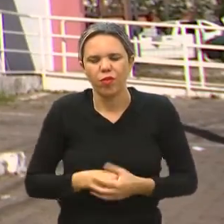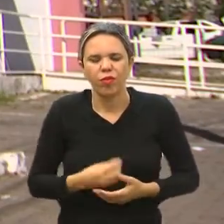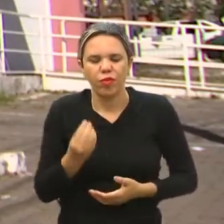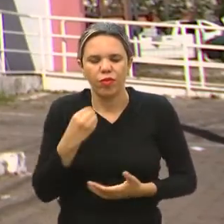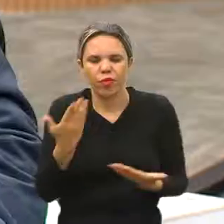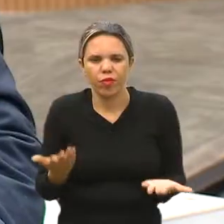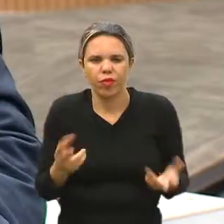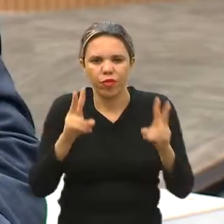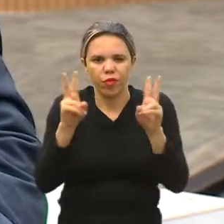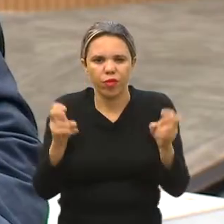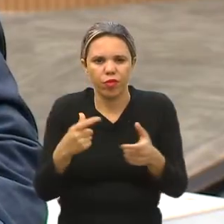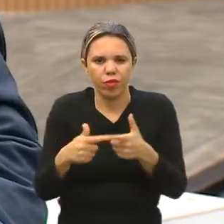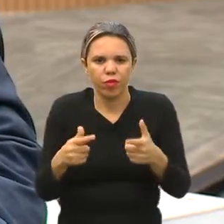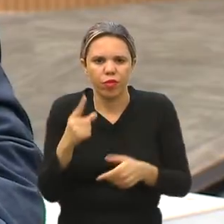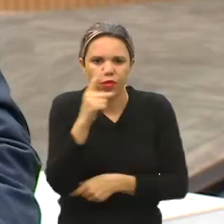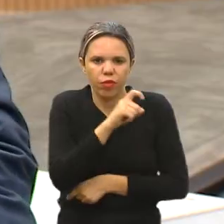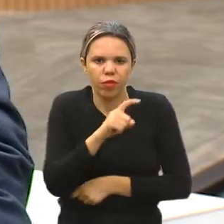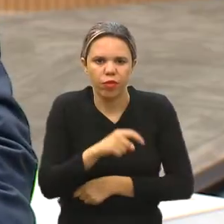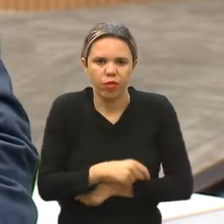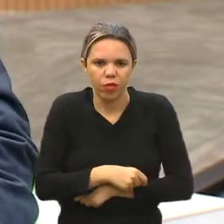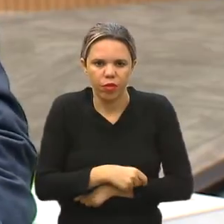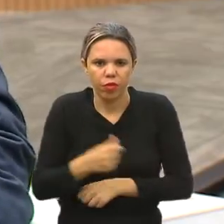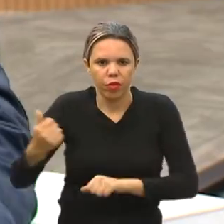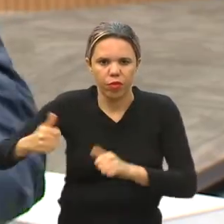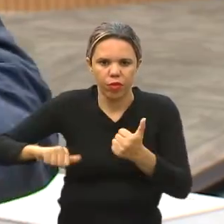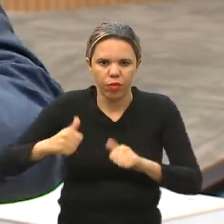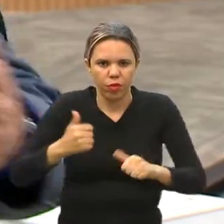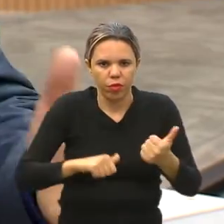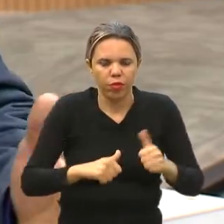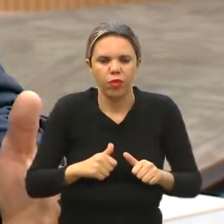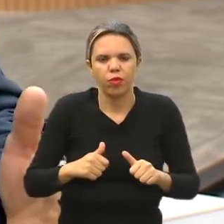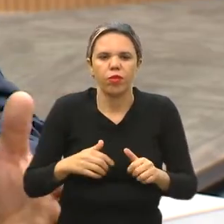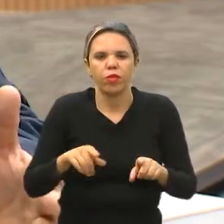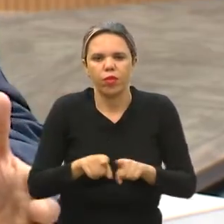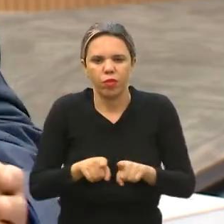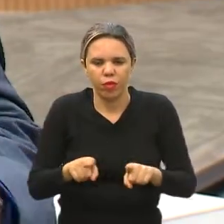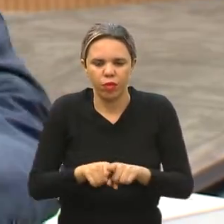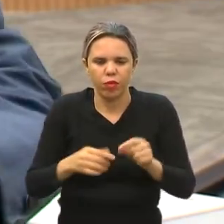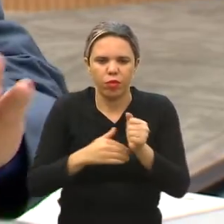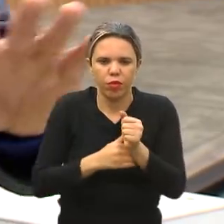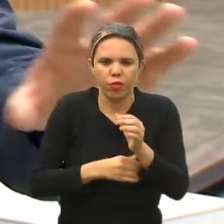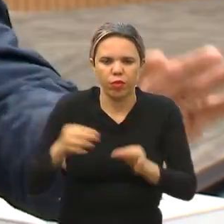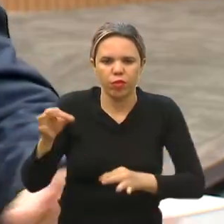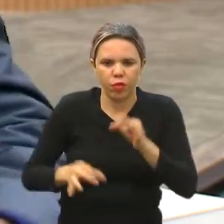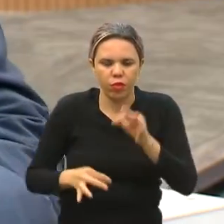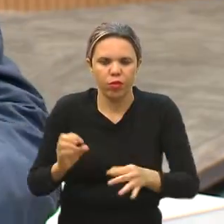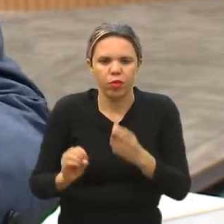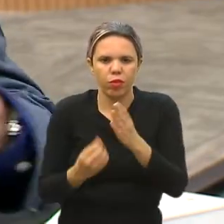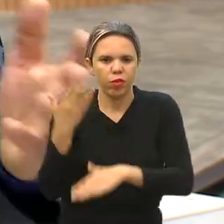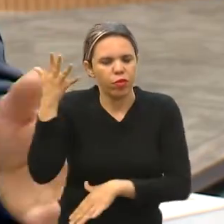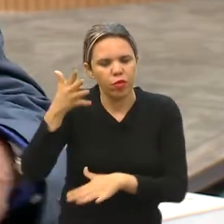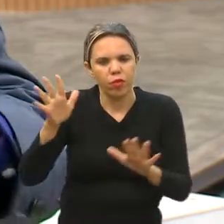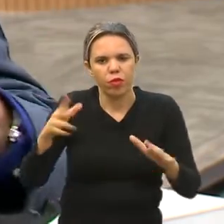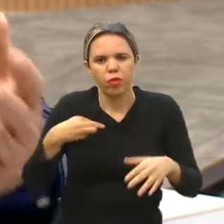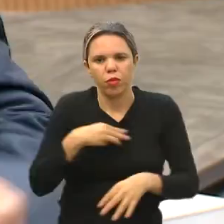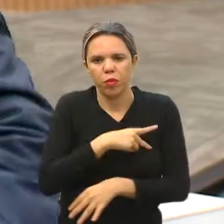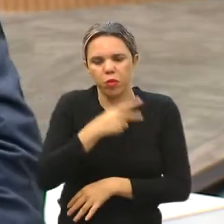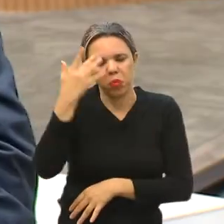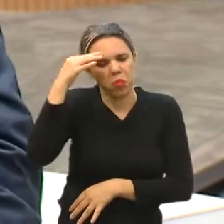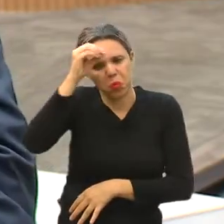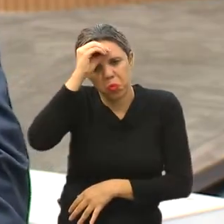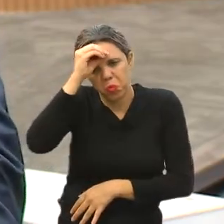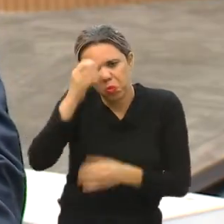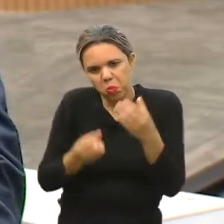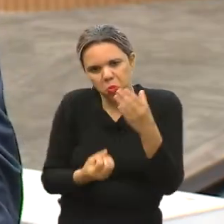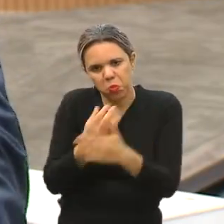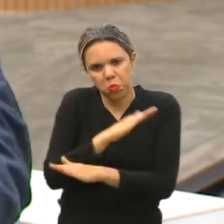desnutrida. Esse assunto ele é, ele tramita em segredo de justiça, então o que acontece no fórum, no município público,